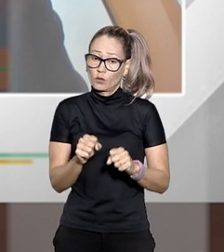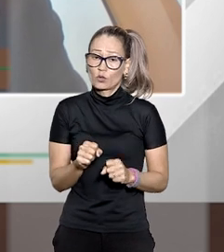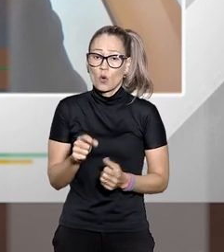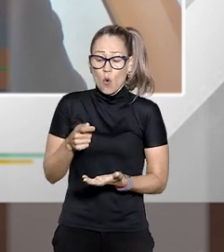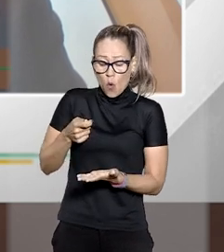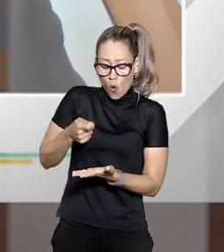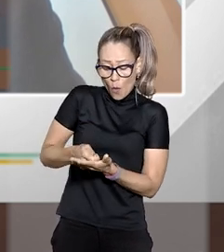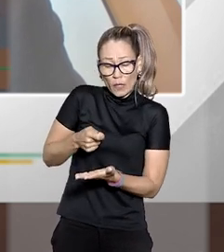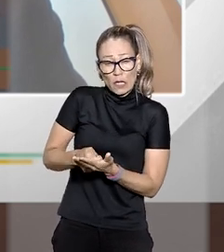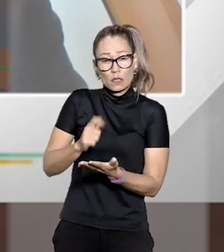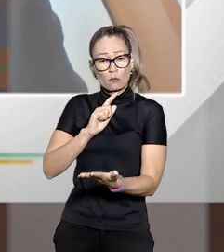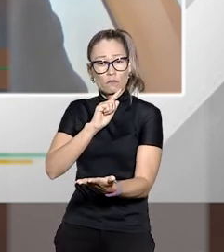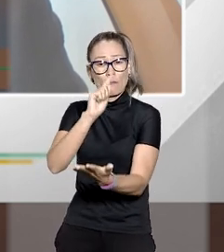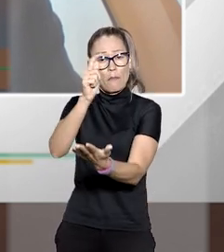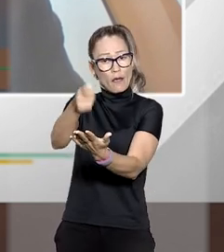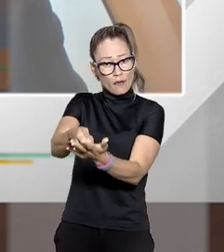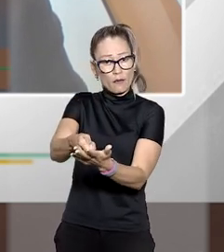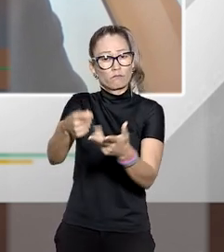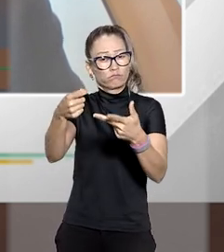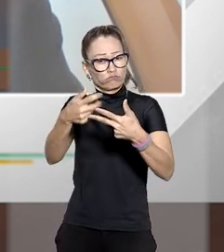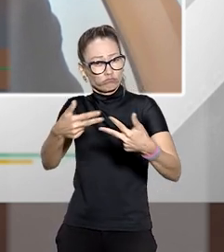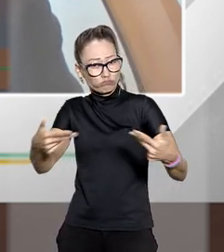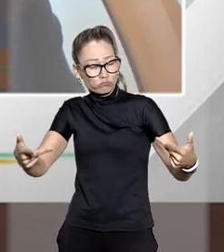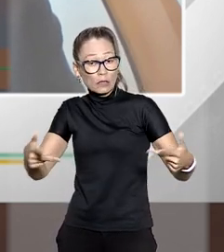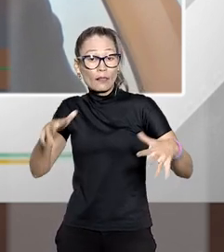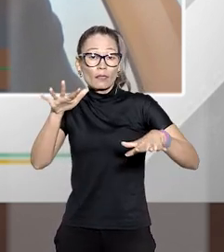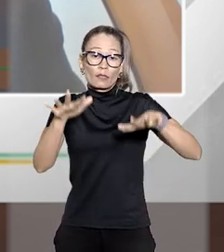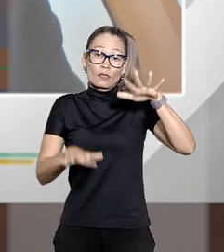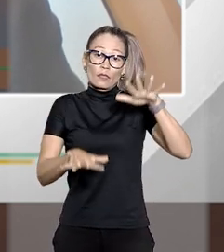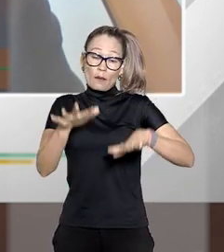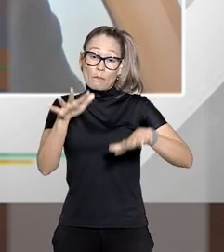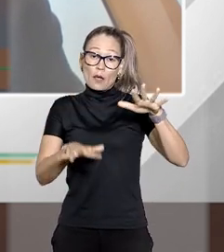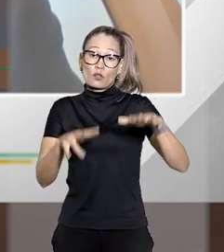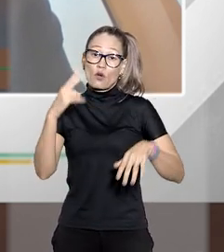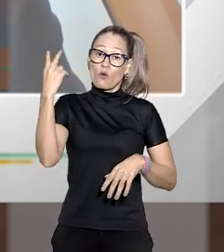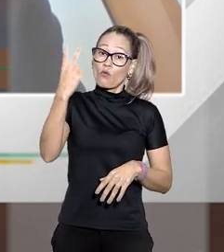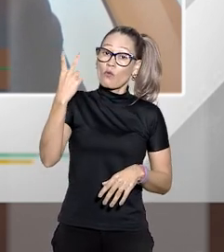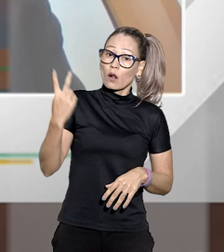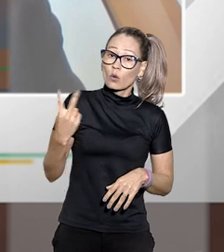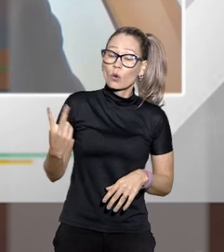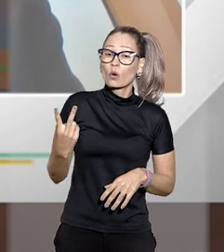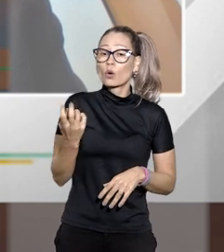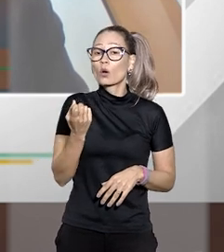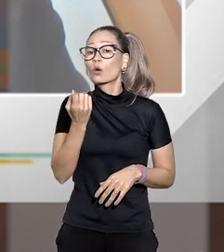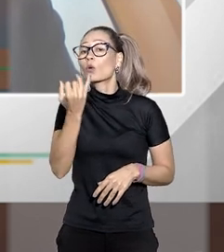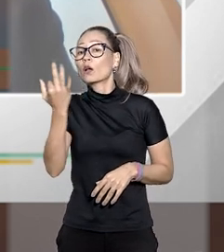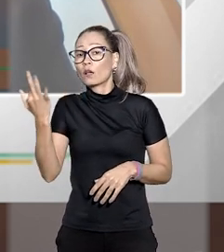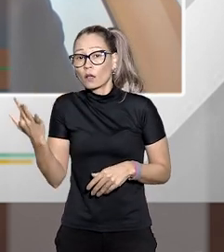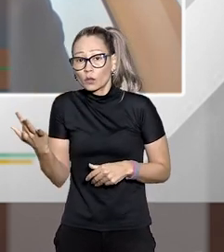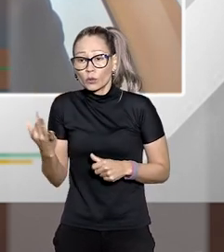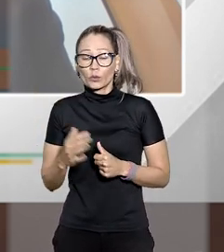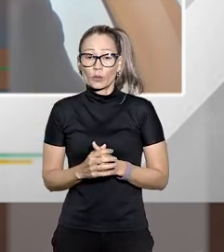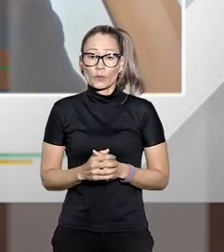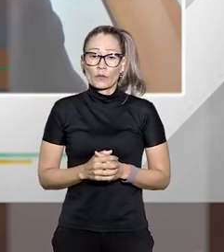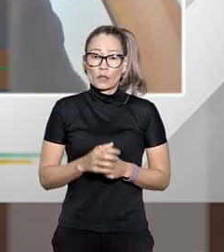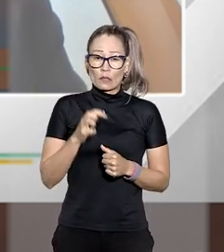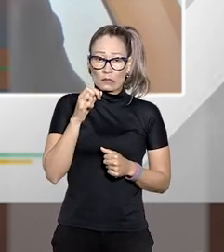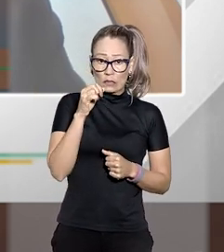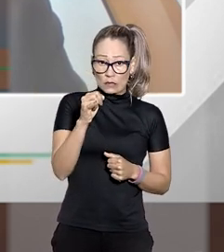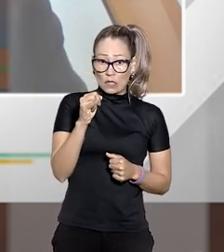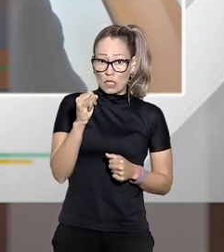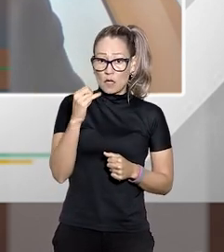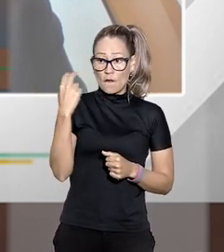relação às obrigações de pagar aí vai depender do valor envolvido se